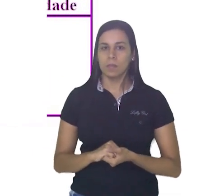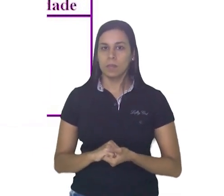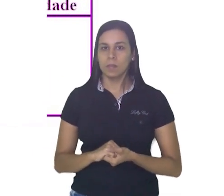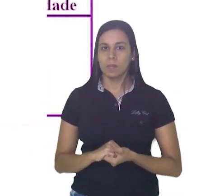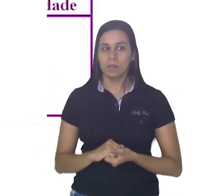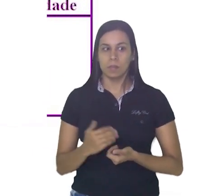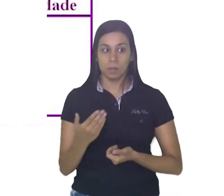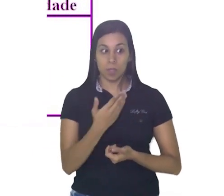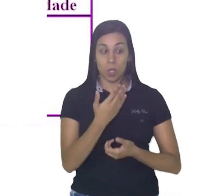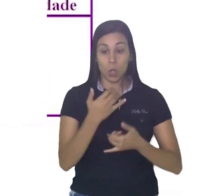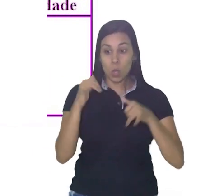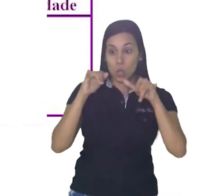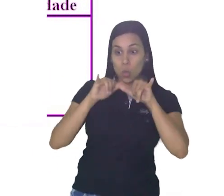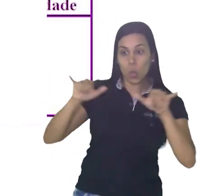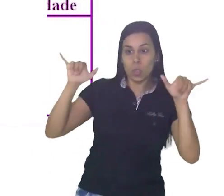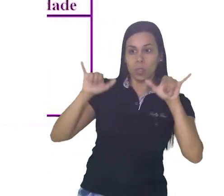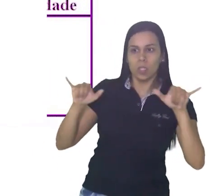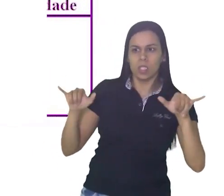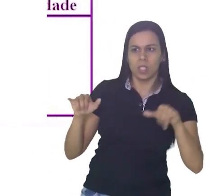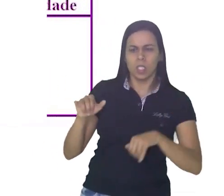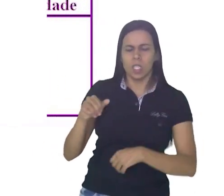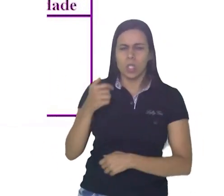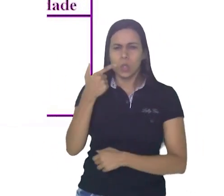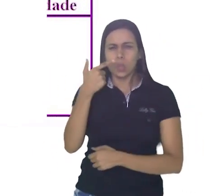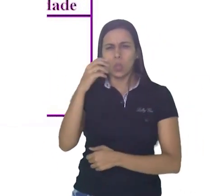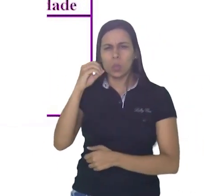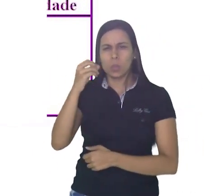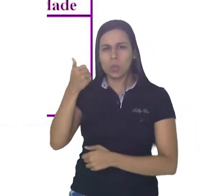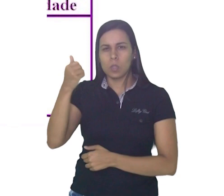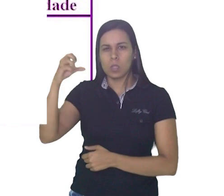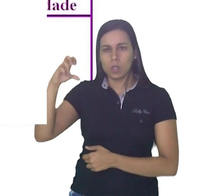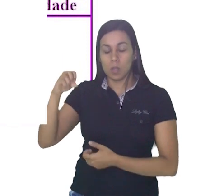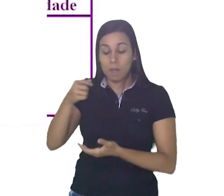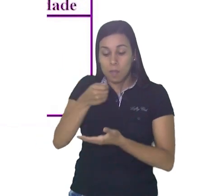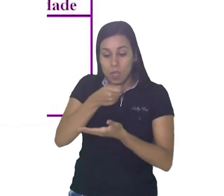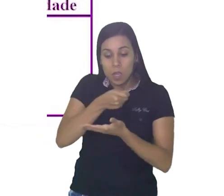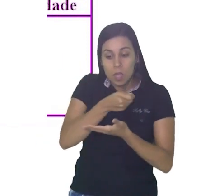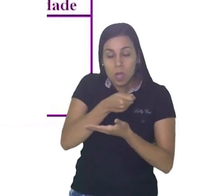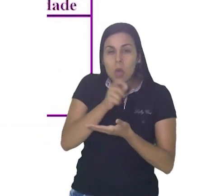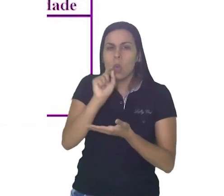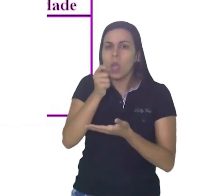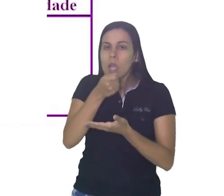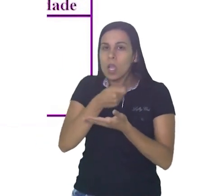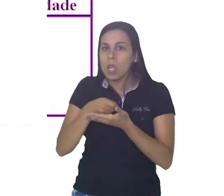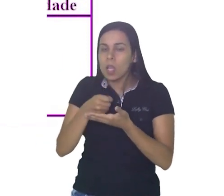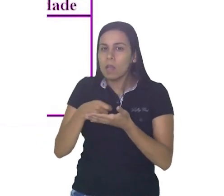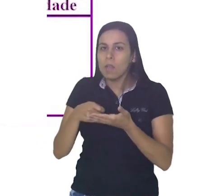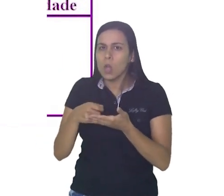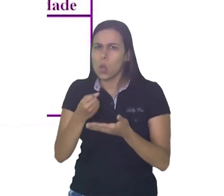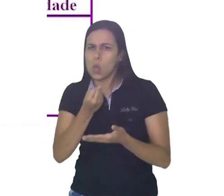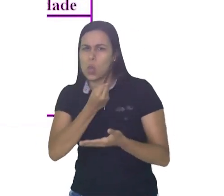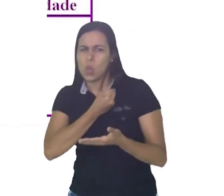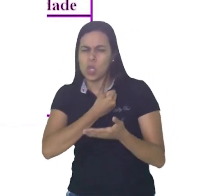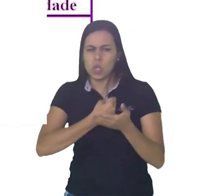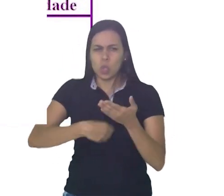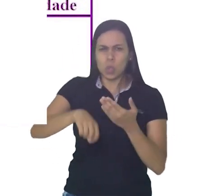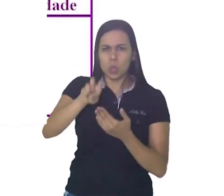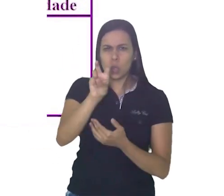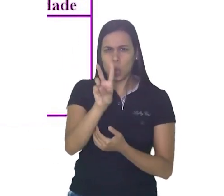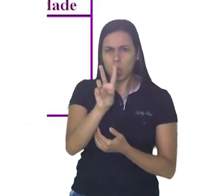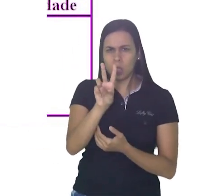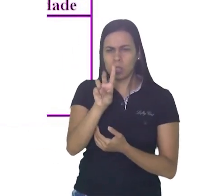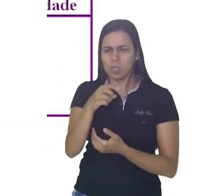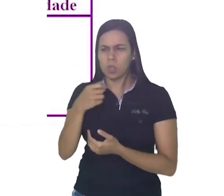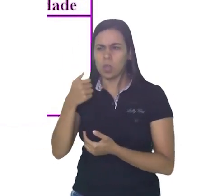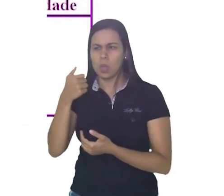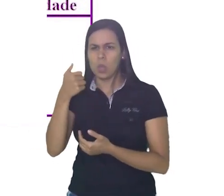Esta notícia foi no ano de 2019. Escreva em seu caderno o valor posicional do 2 e